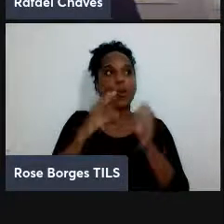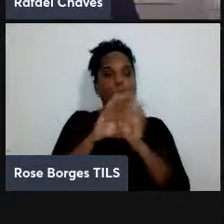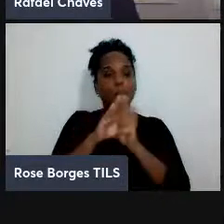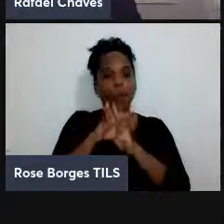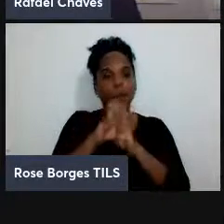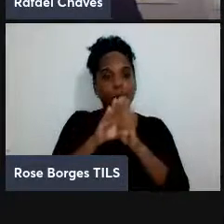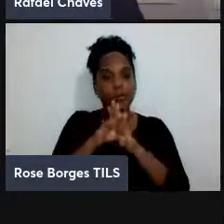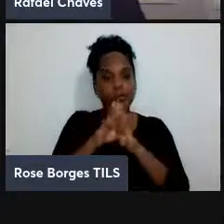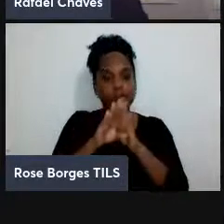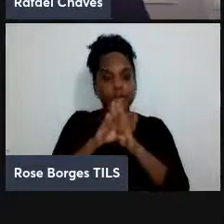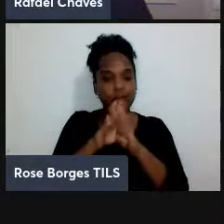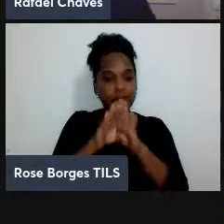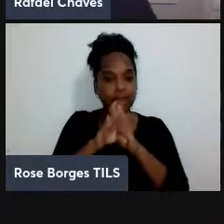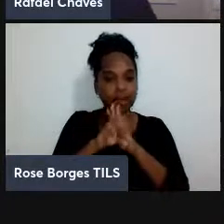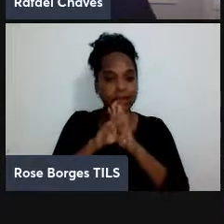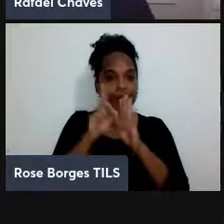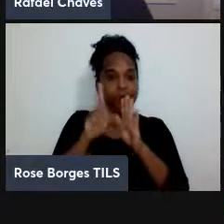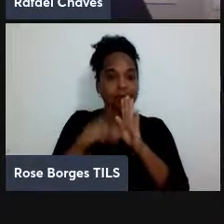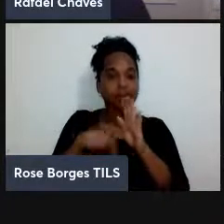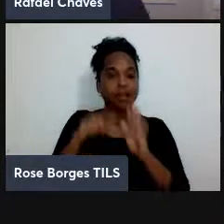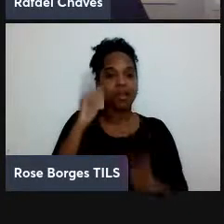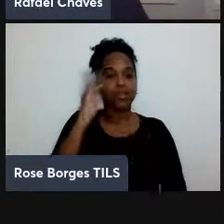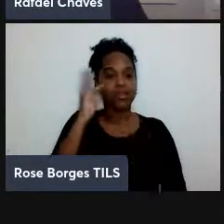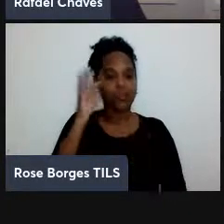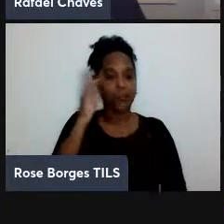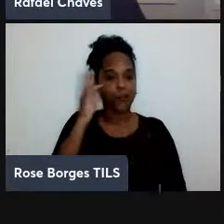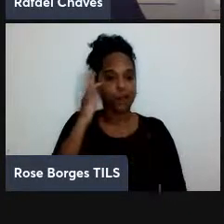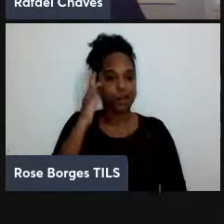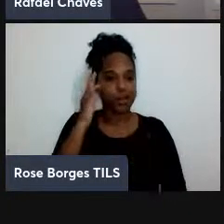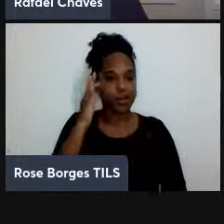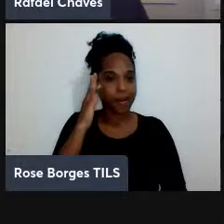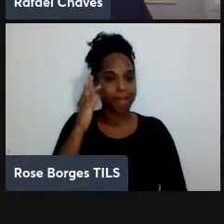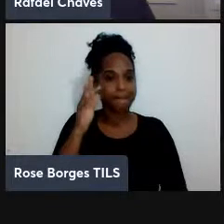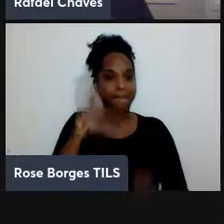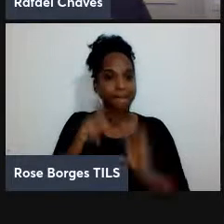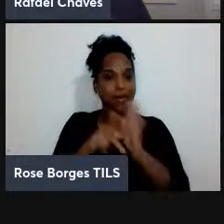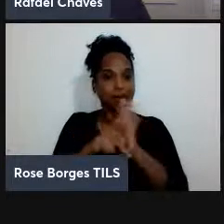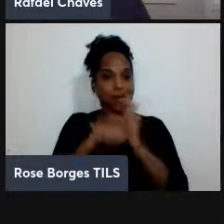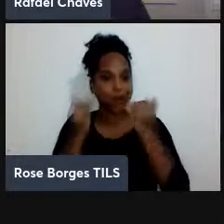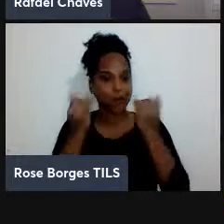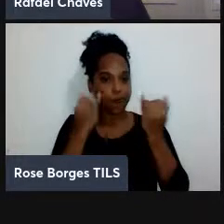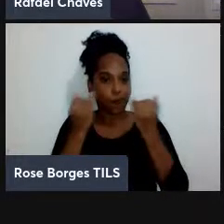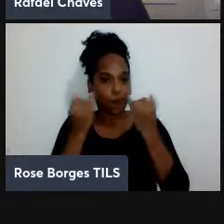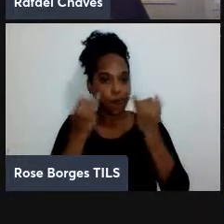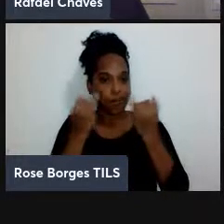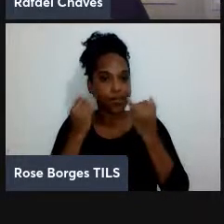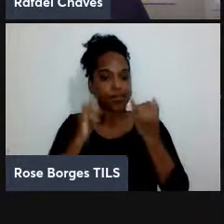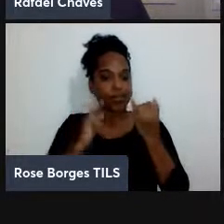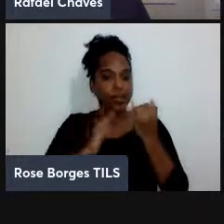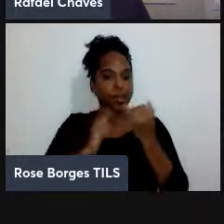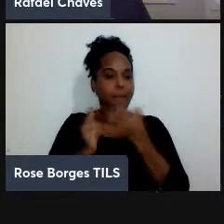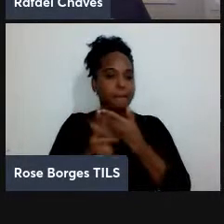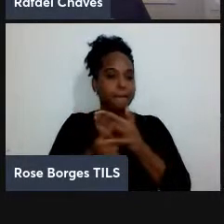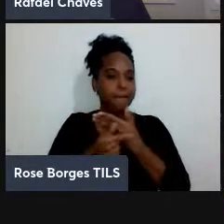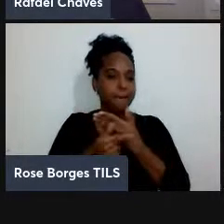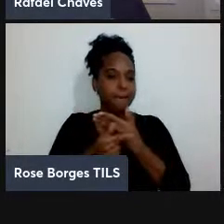quântica é uma teoria da informação teve e está tendo ainda um papel muito importante